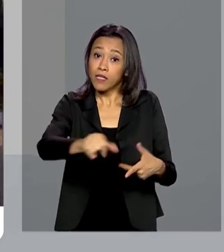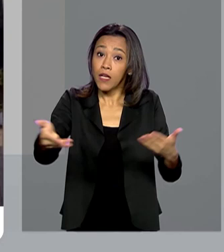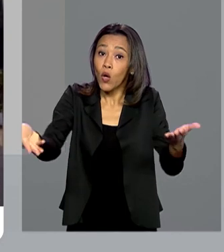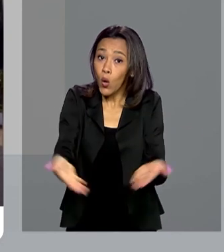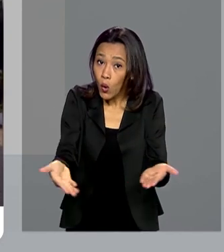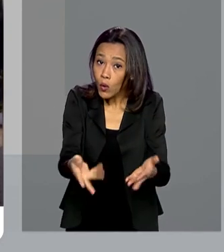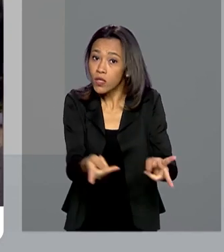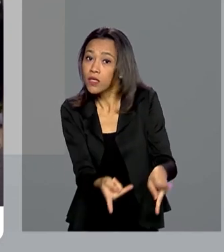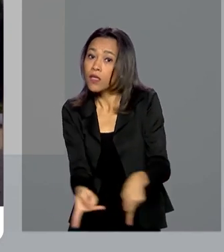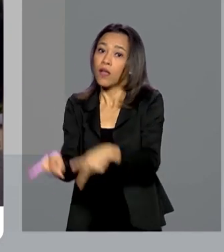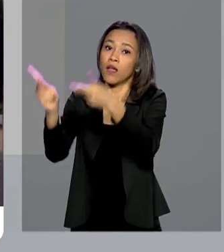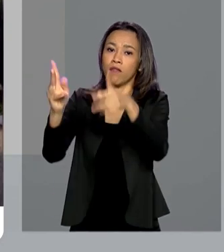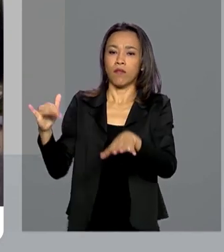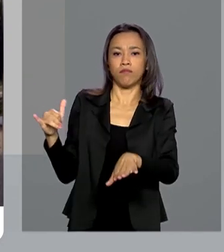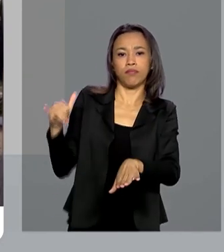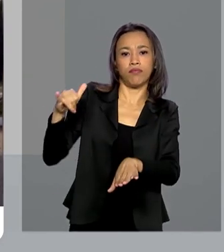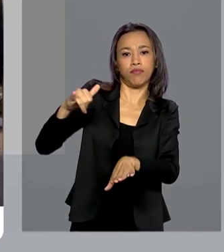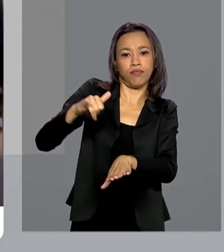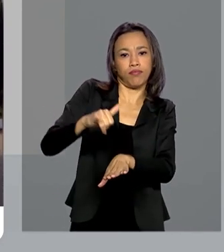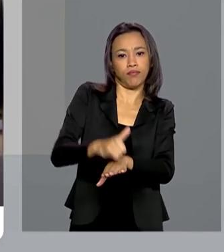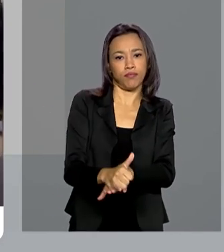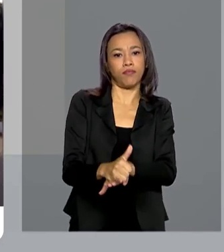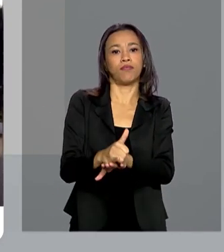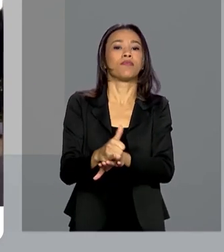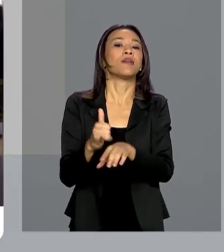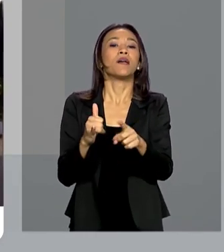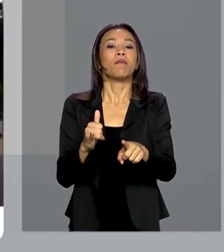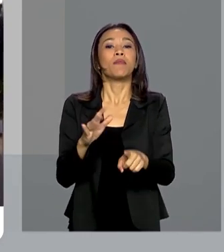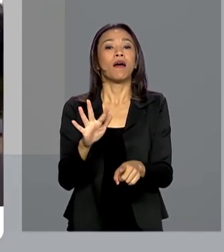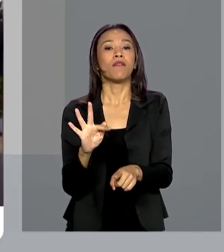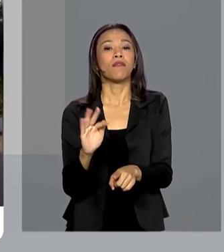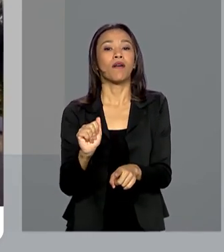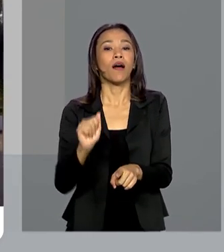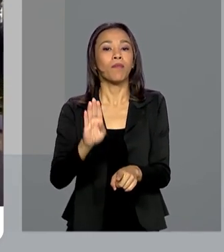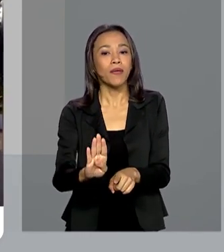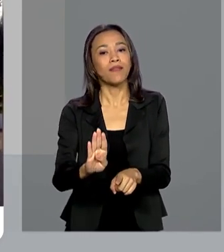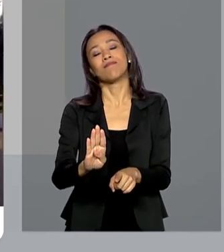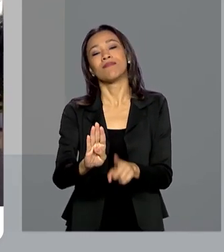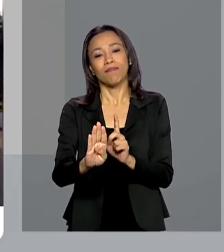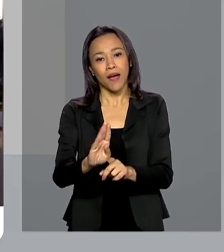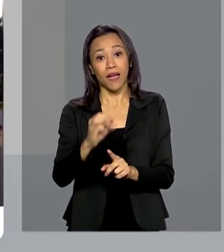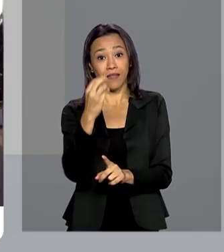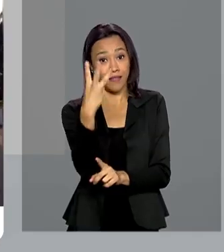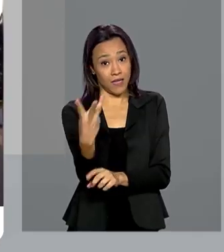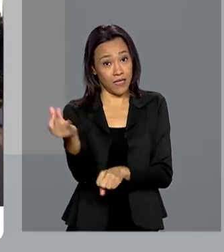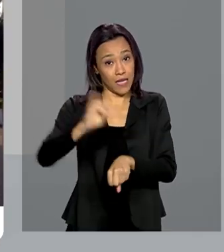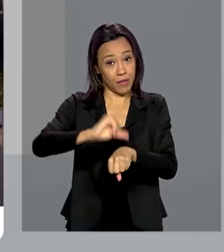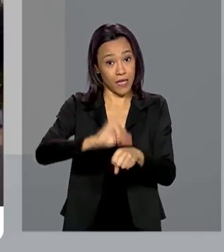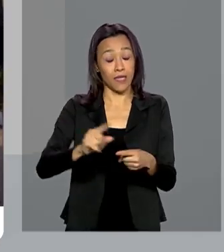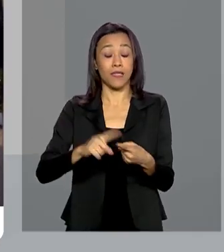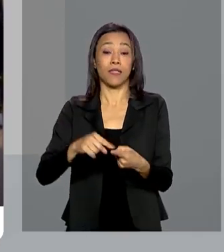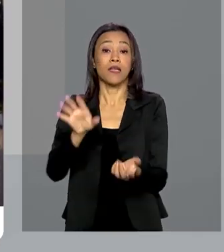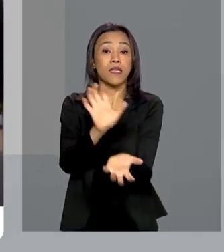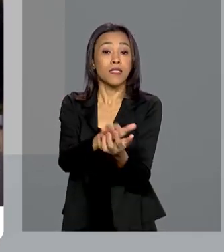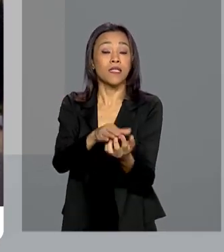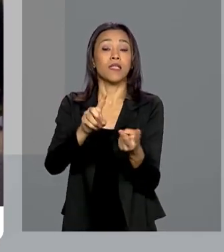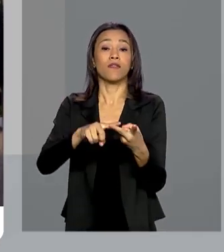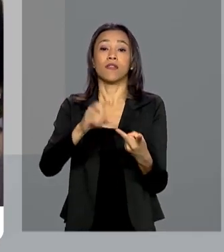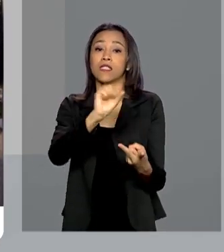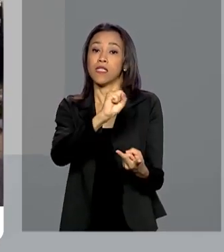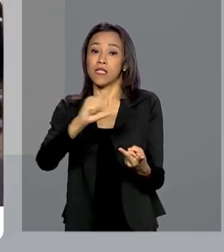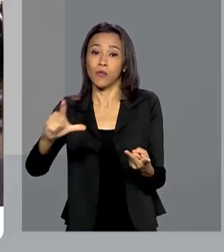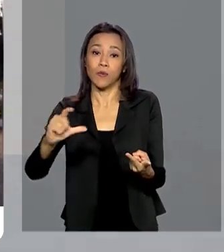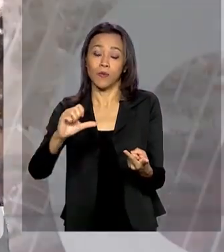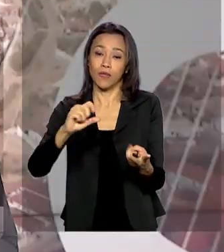hoje pela aeronave C-130 Hércules da Força Aérea Brasileira para três capitais do país, Recife, São Luís e Belém.